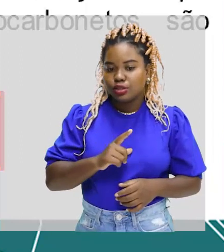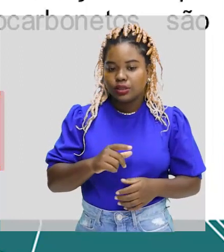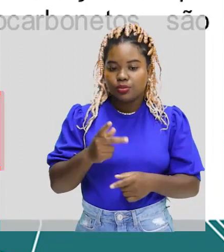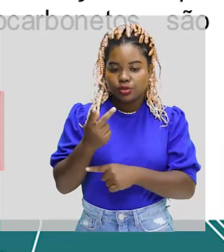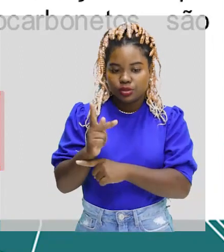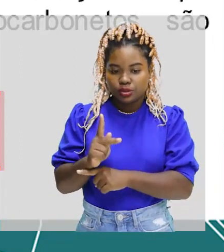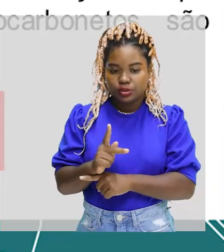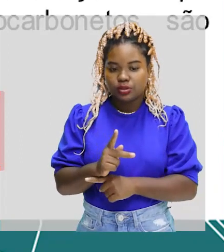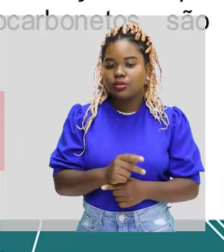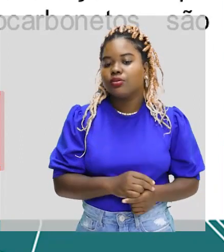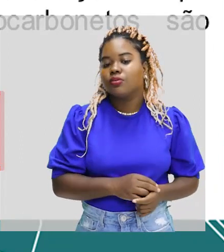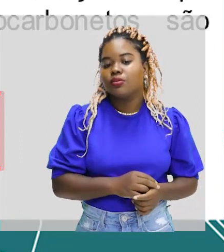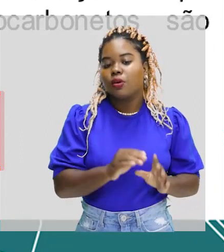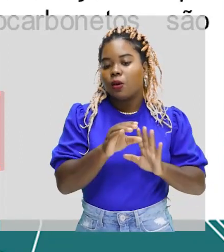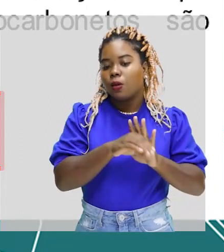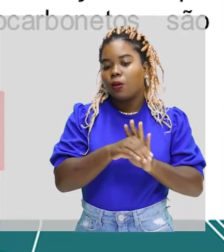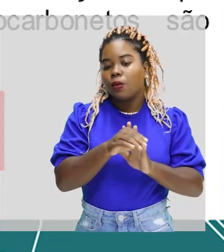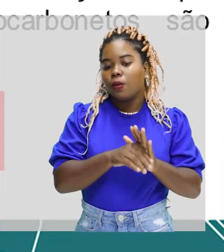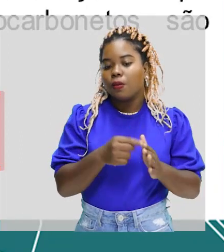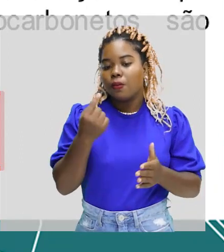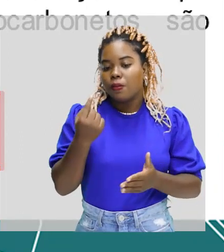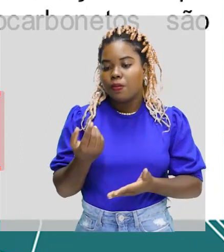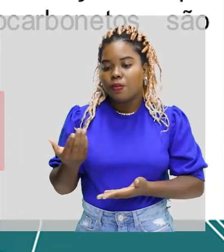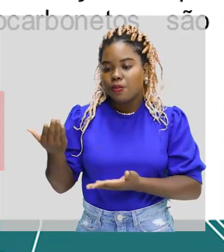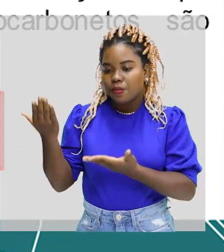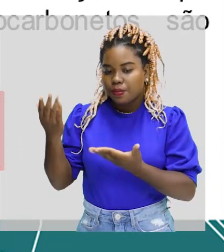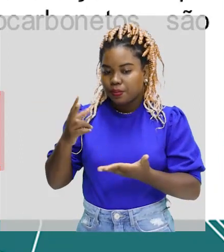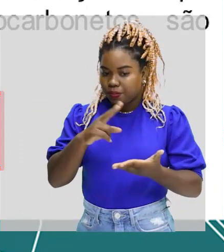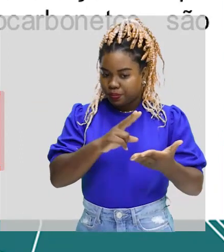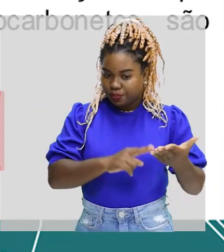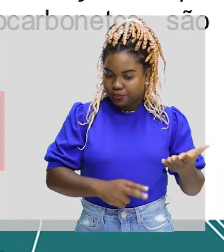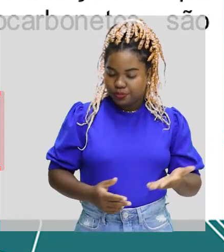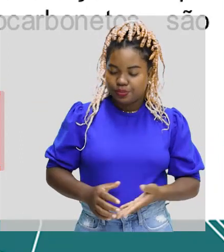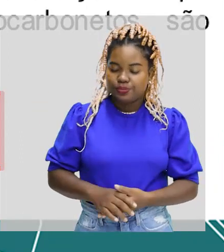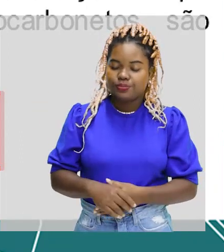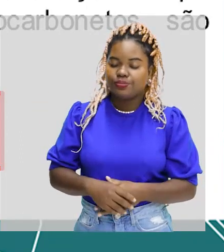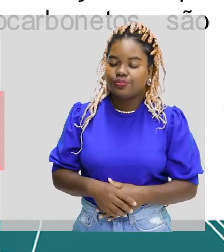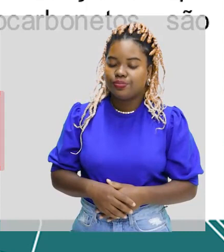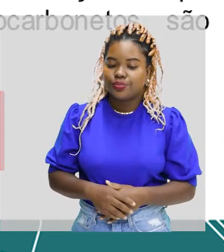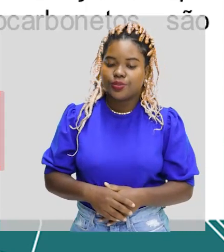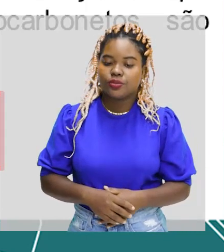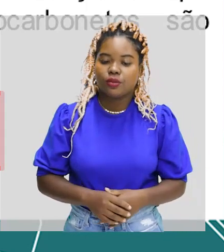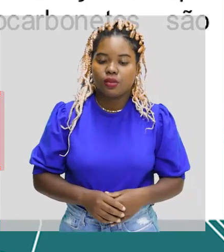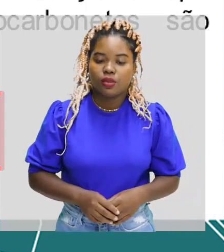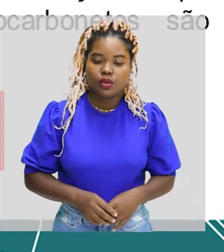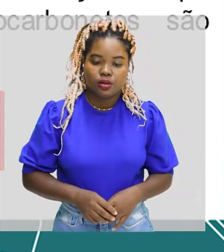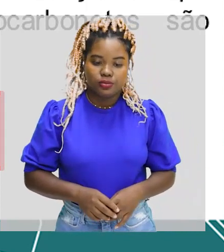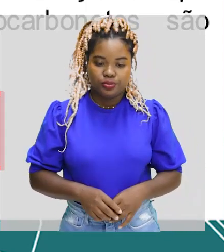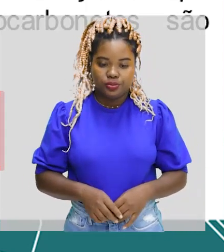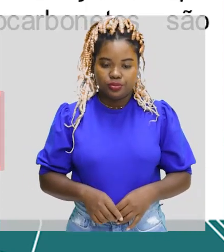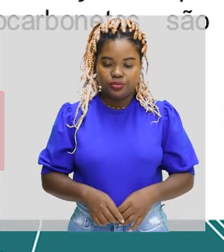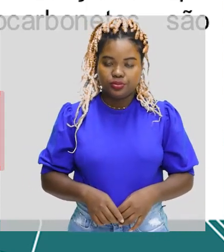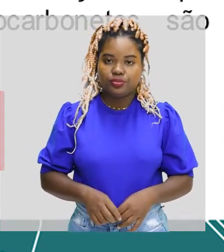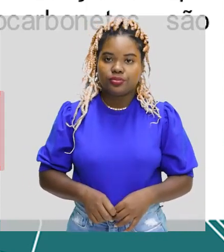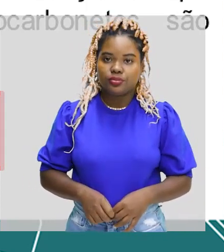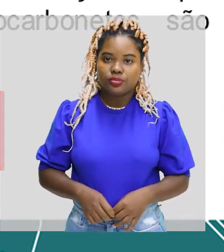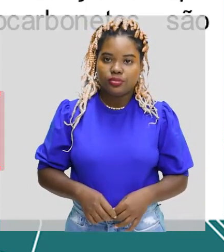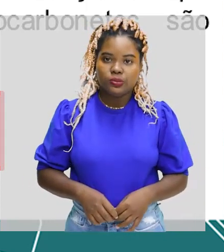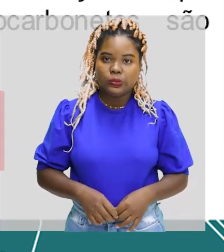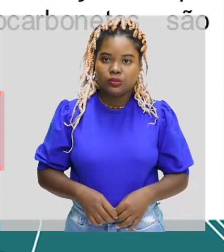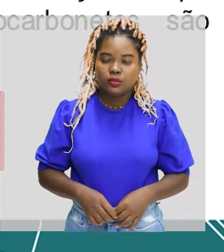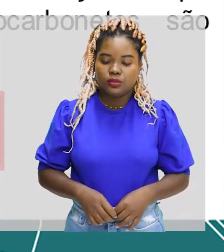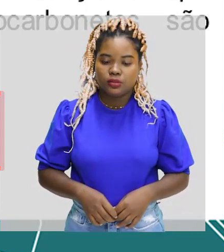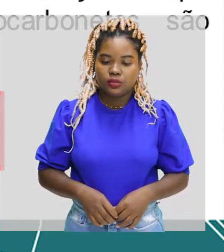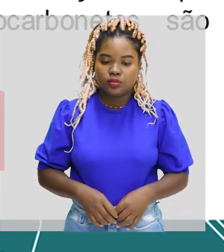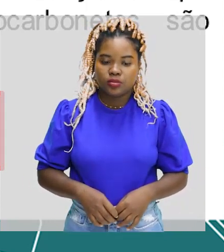os compostos da função hidrocarboneto, eles apresentam moléculas formadas somente por carbono